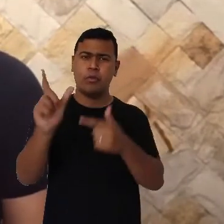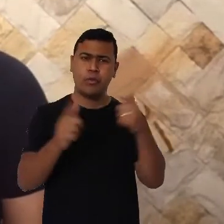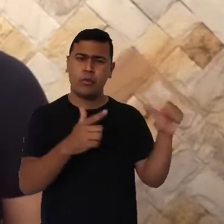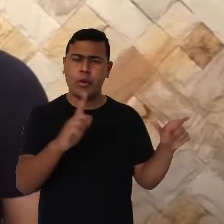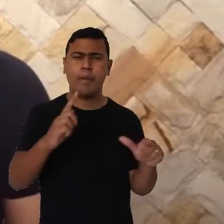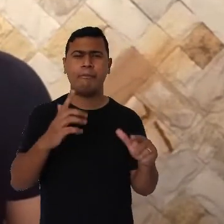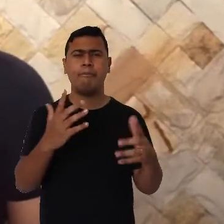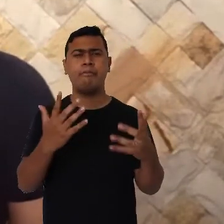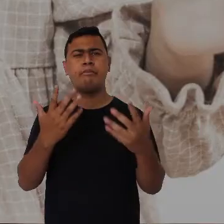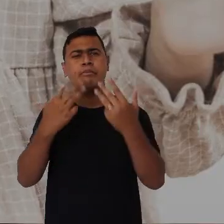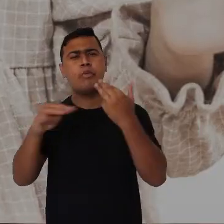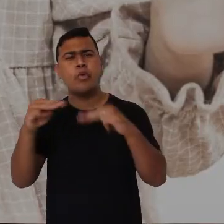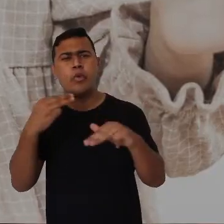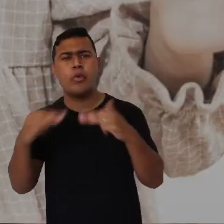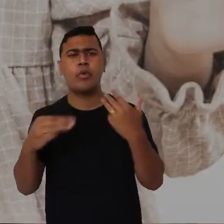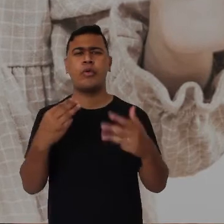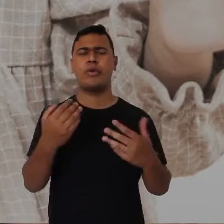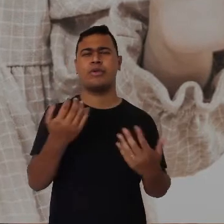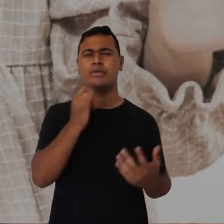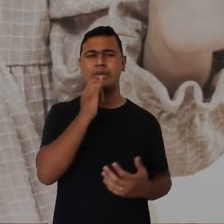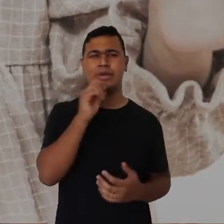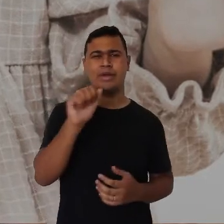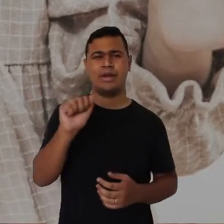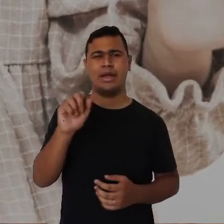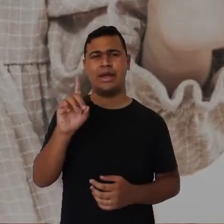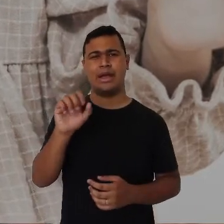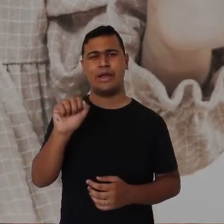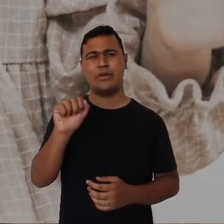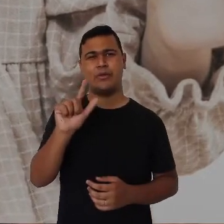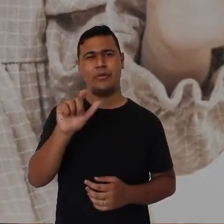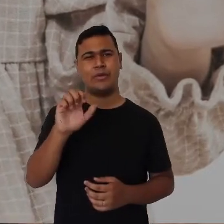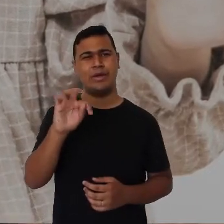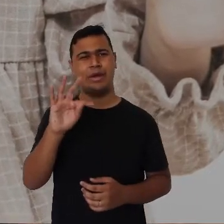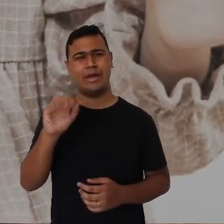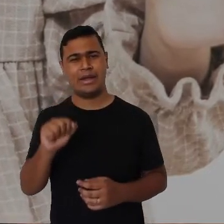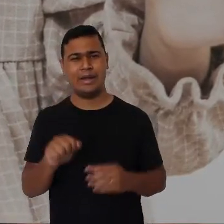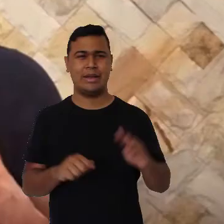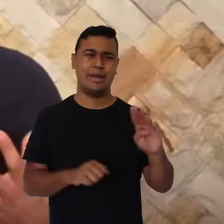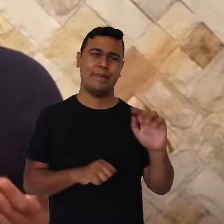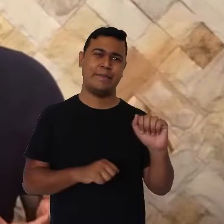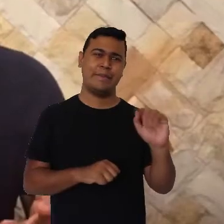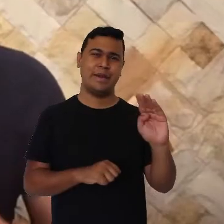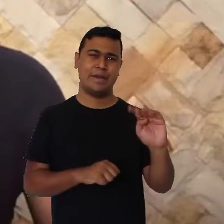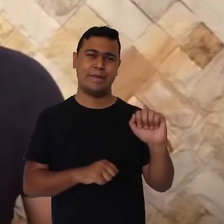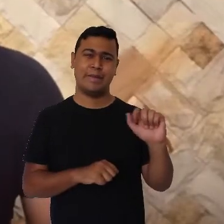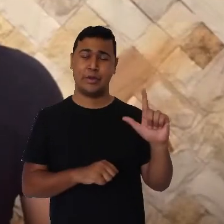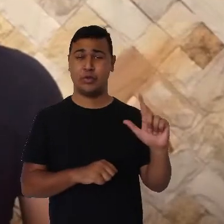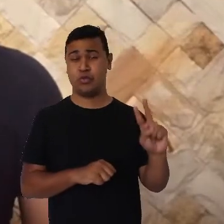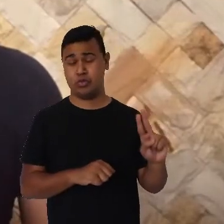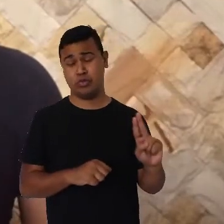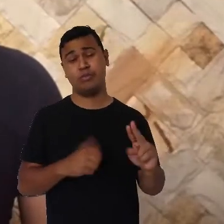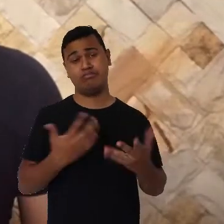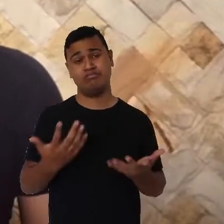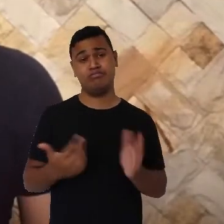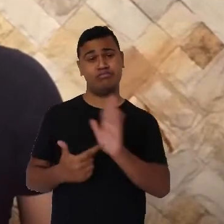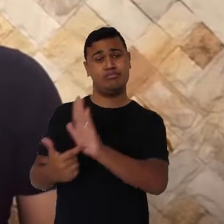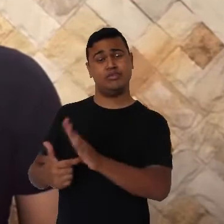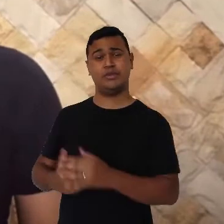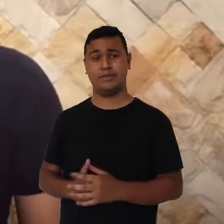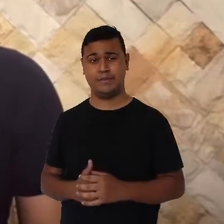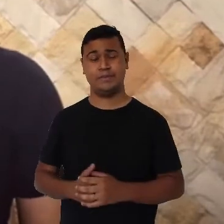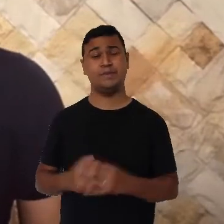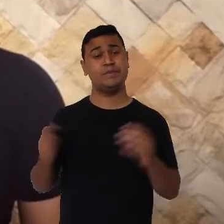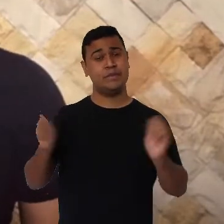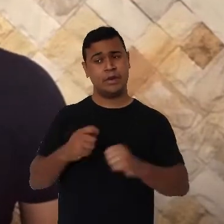e toque, como Adoleta e Babalu, também podem ser propostas. Essas atividades estimulam as crianças a